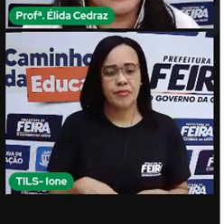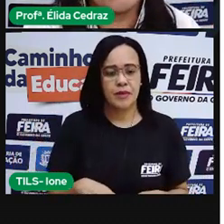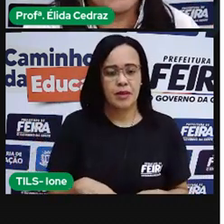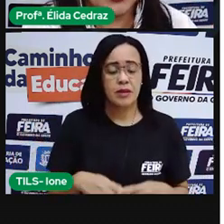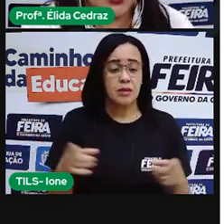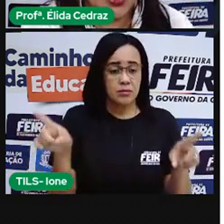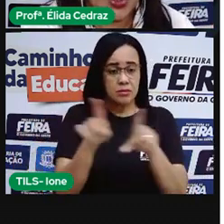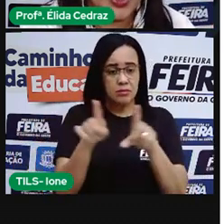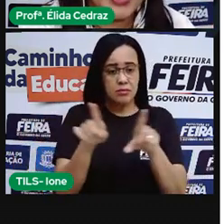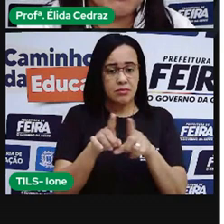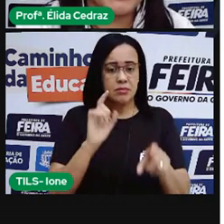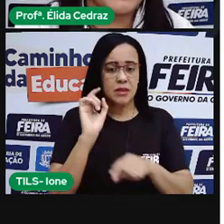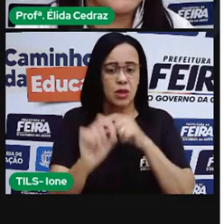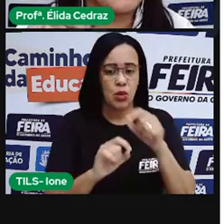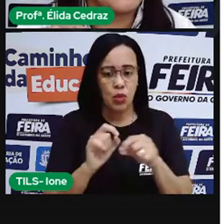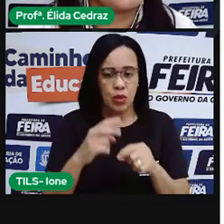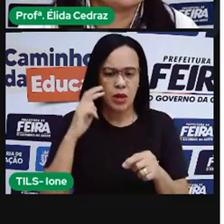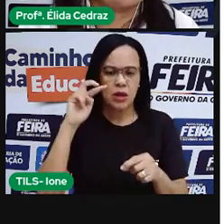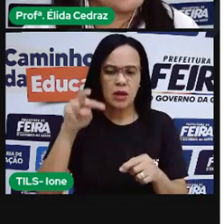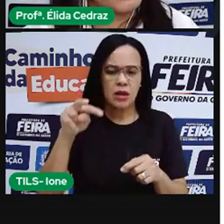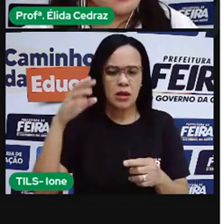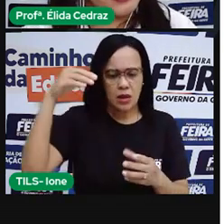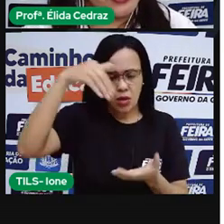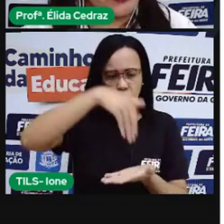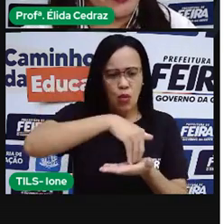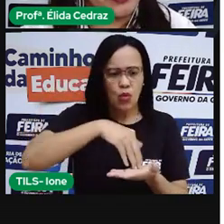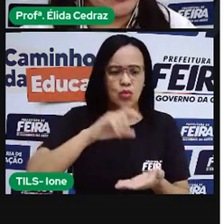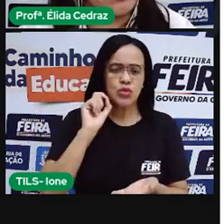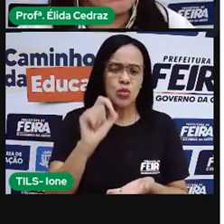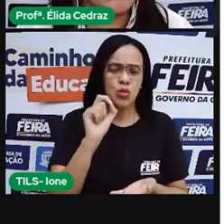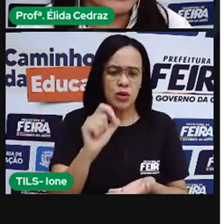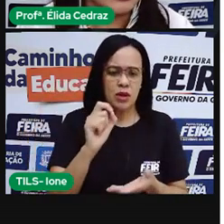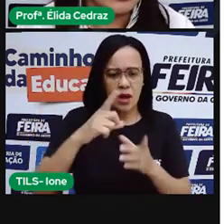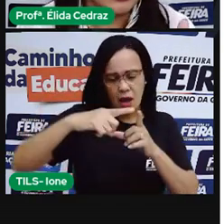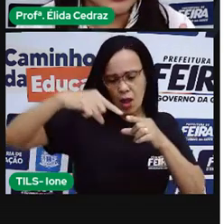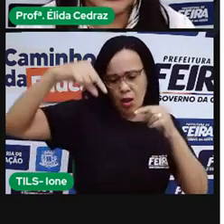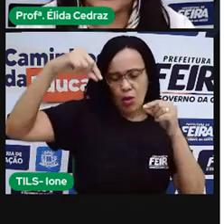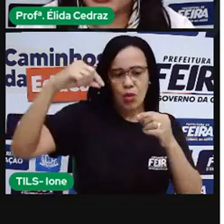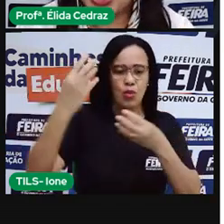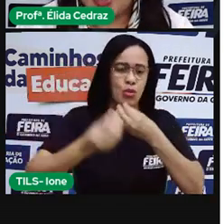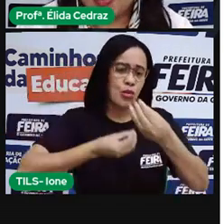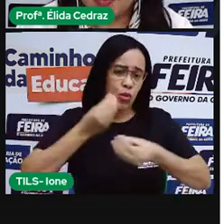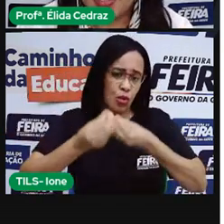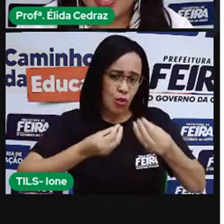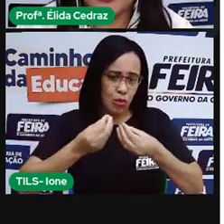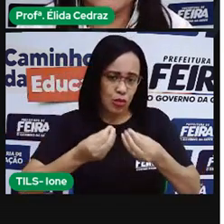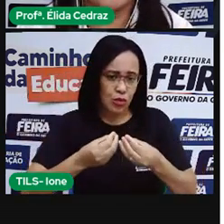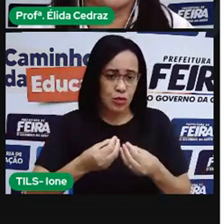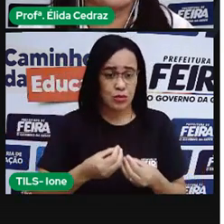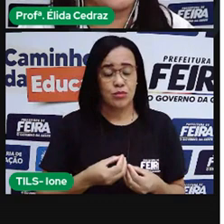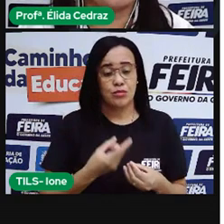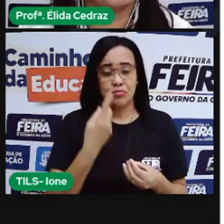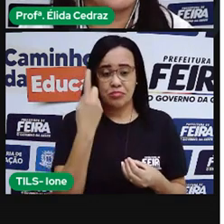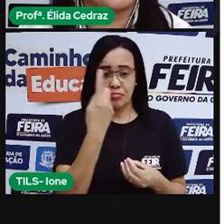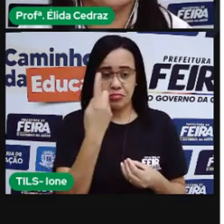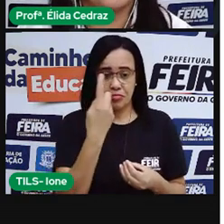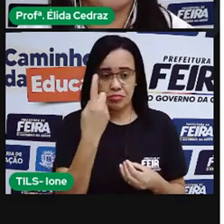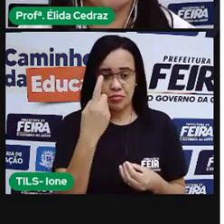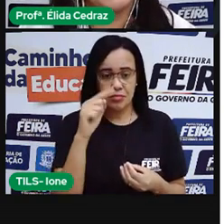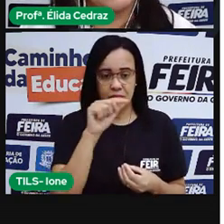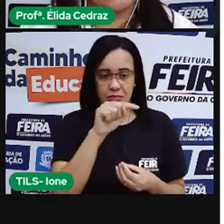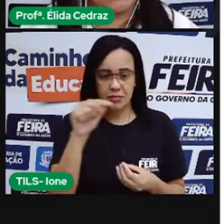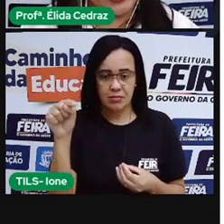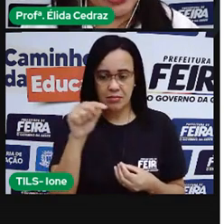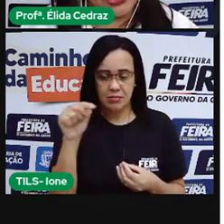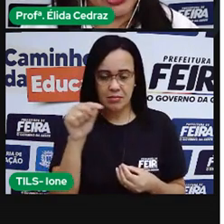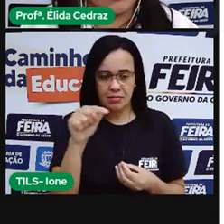nós temos no rodapé as fases da Lua. Do dia primeiro, nós temos a Lua